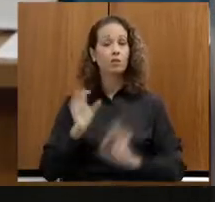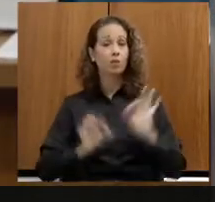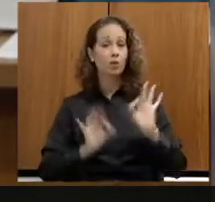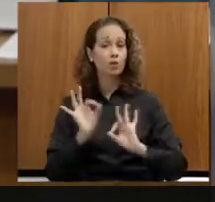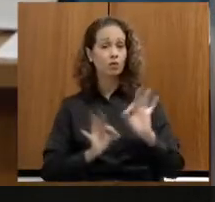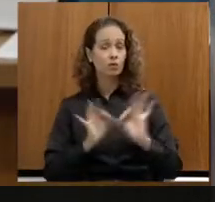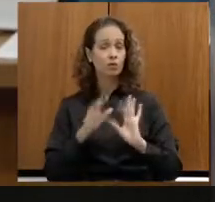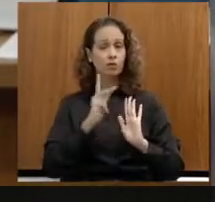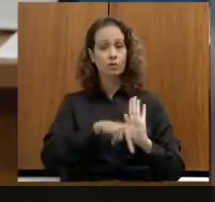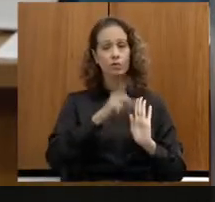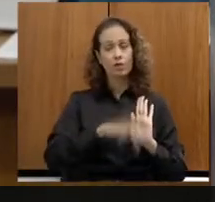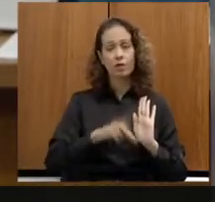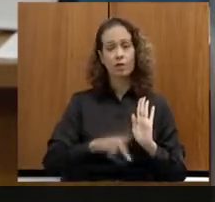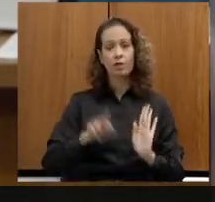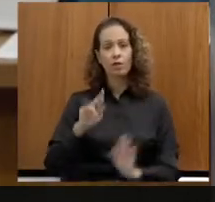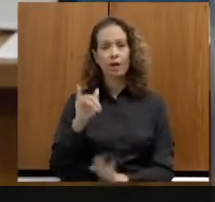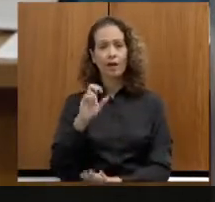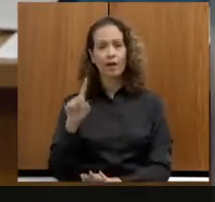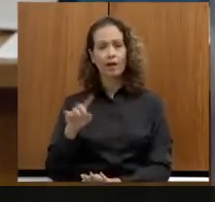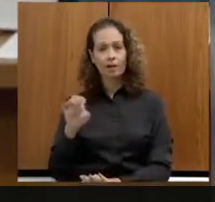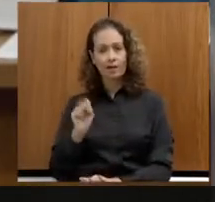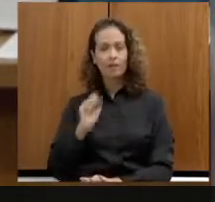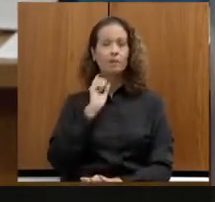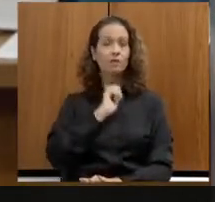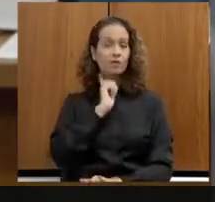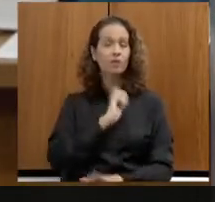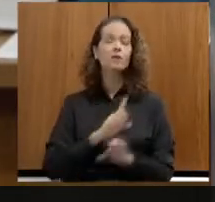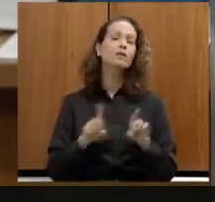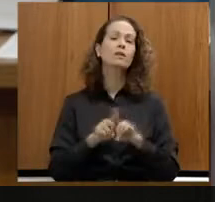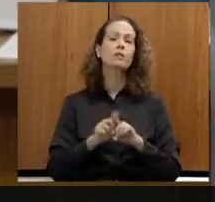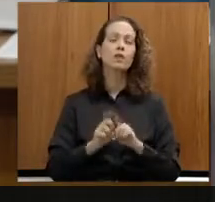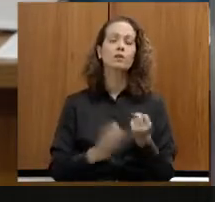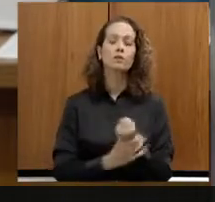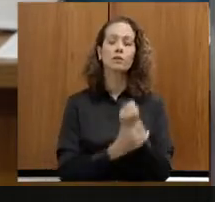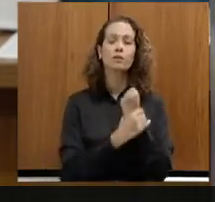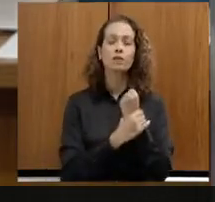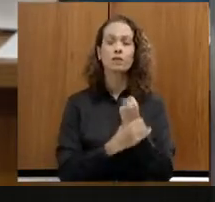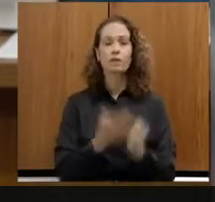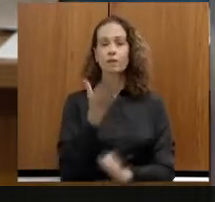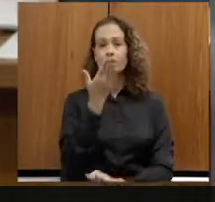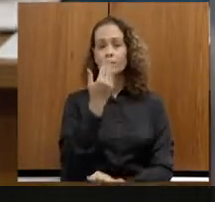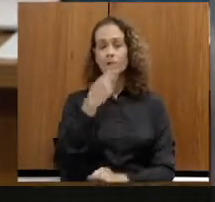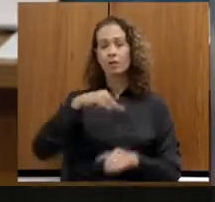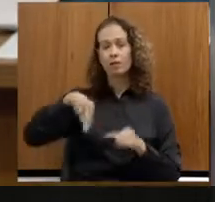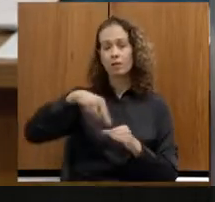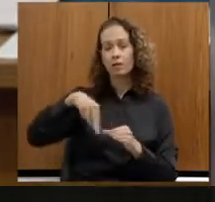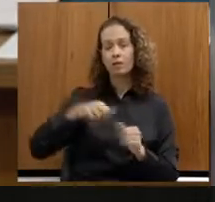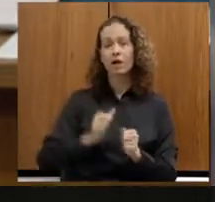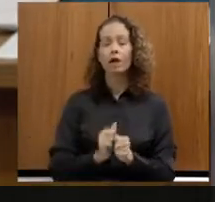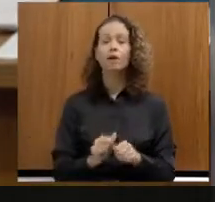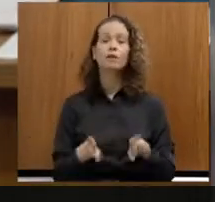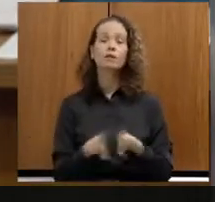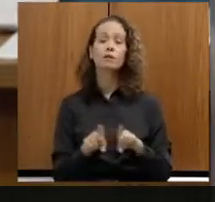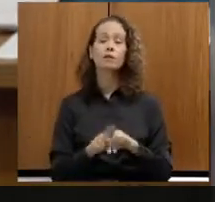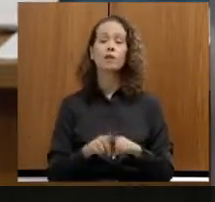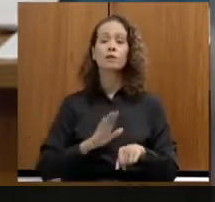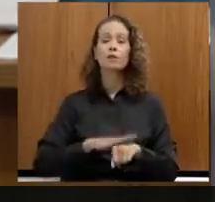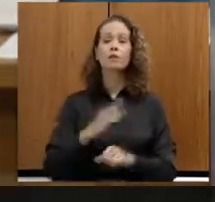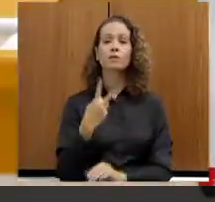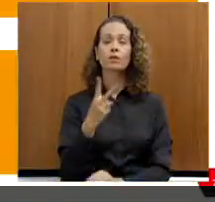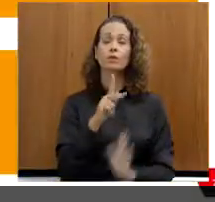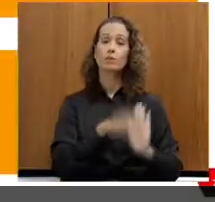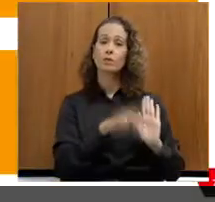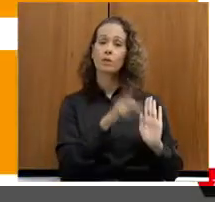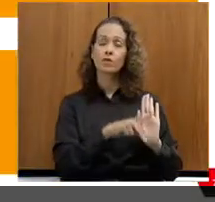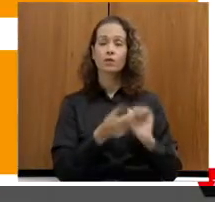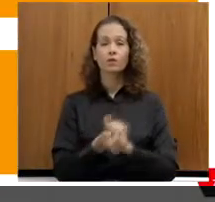nós temos a adesão ao sistema integrado de segurança alimentar e nutricional e mais dois projetos